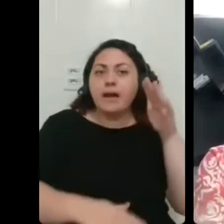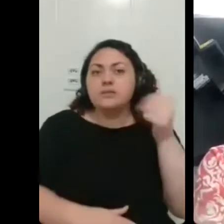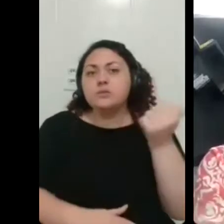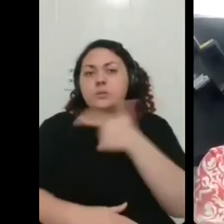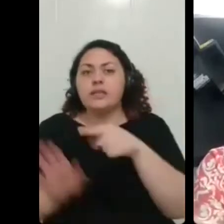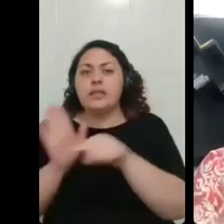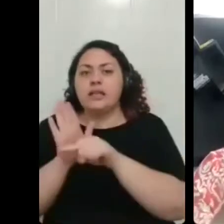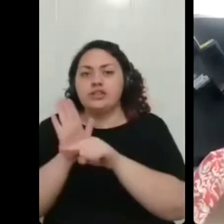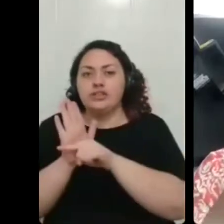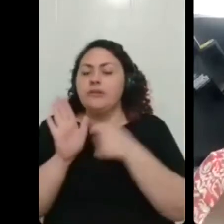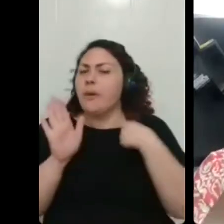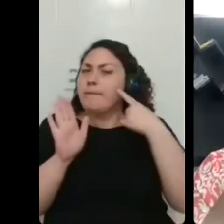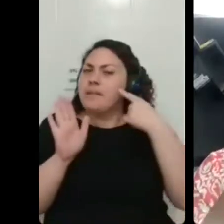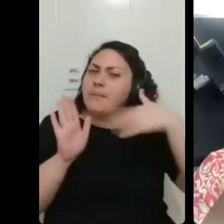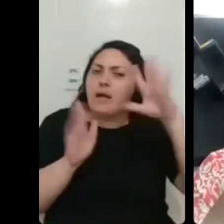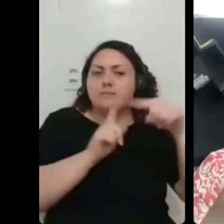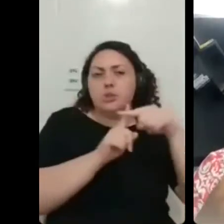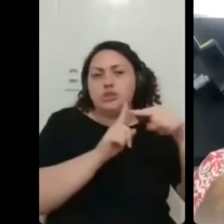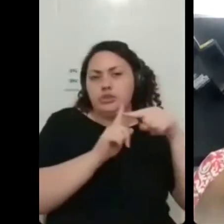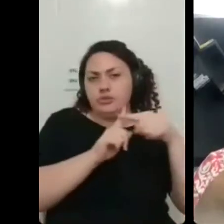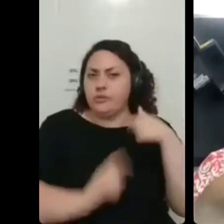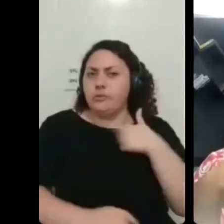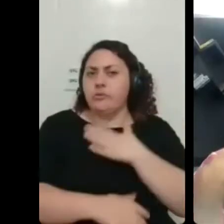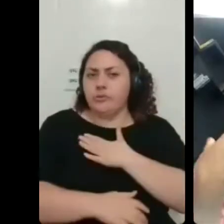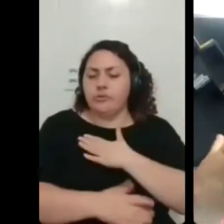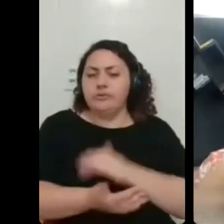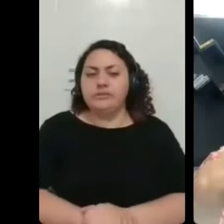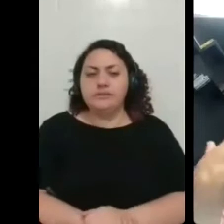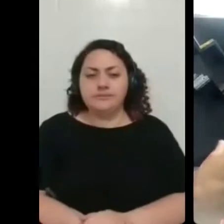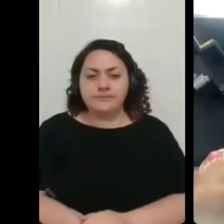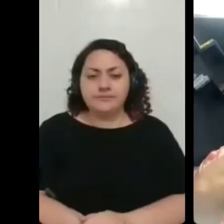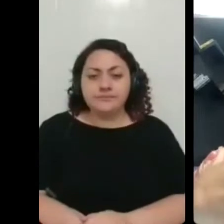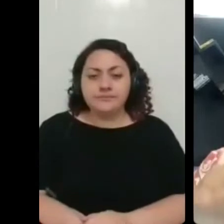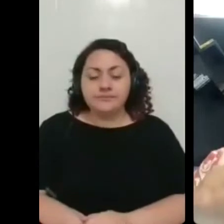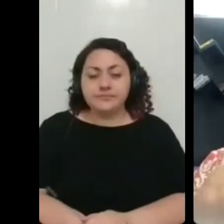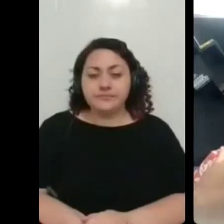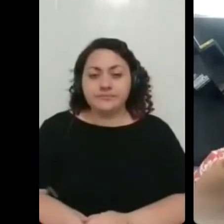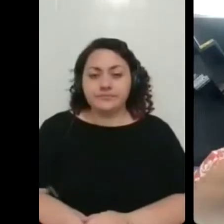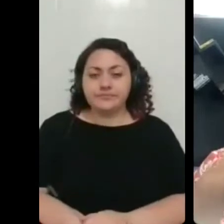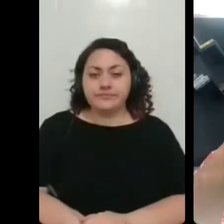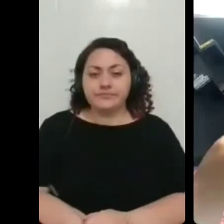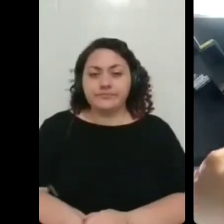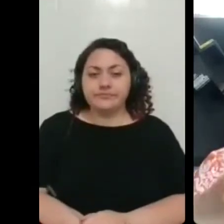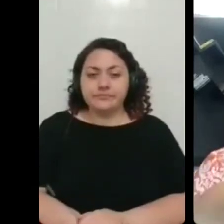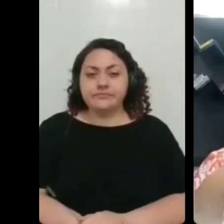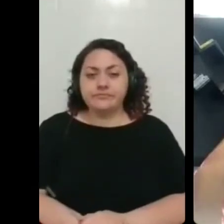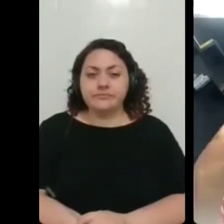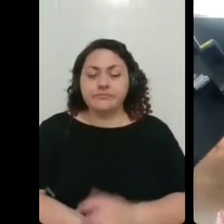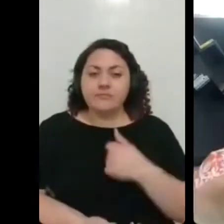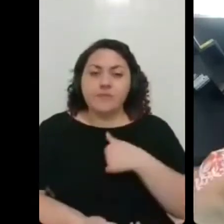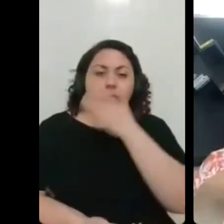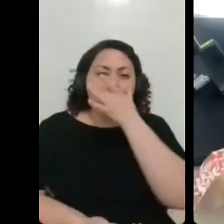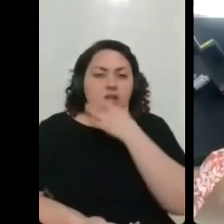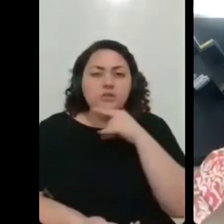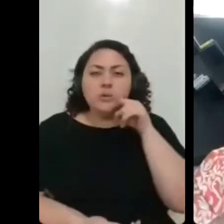né então isso pra mim eu acho que se traduz nessa ânsia de tentar ir atrás